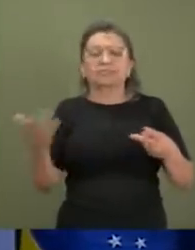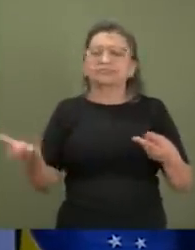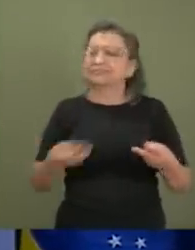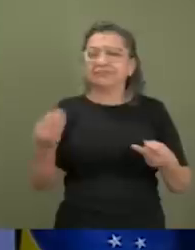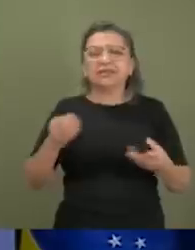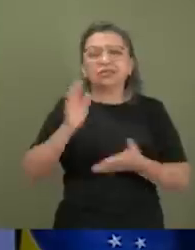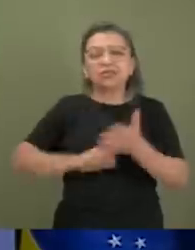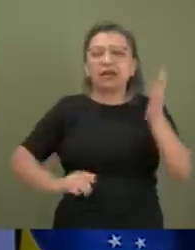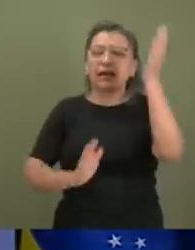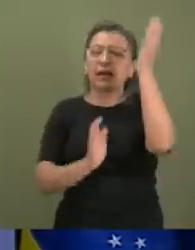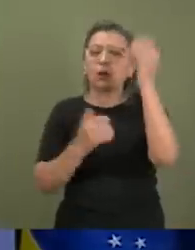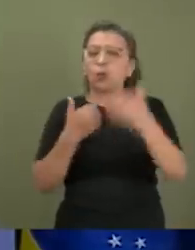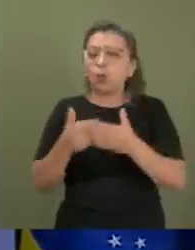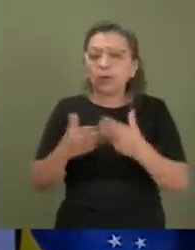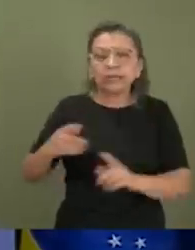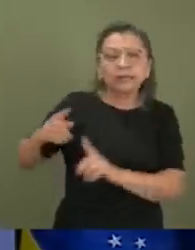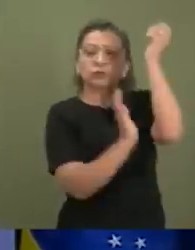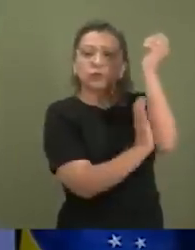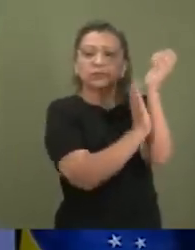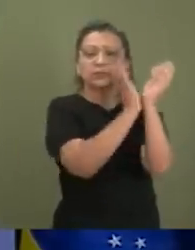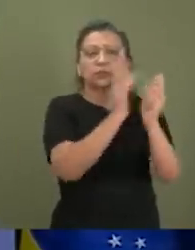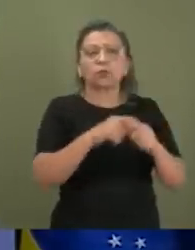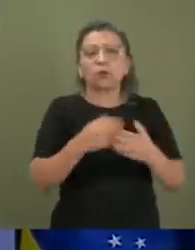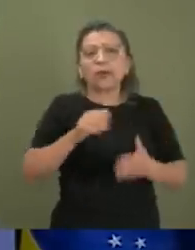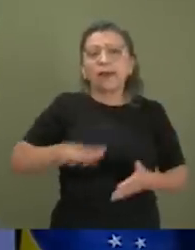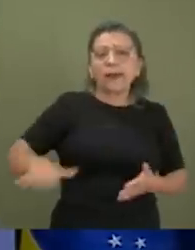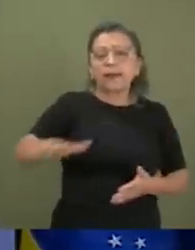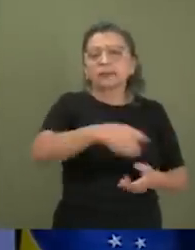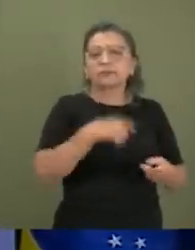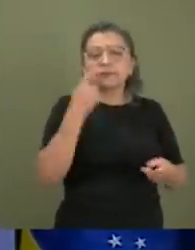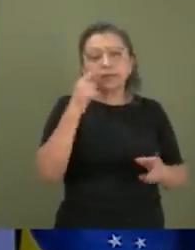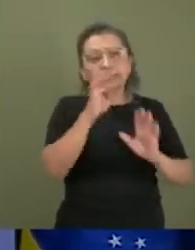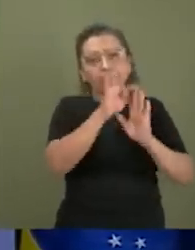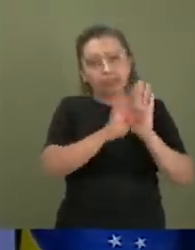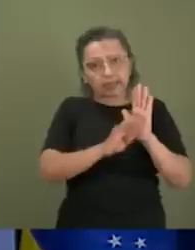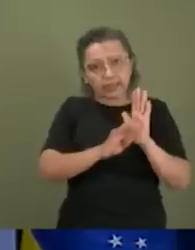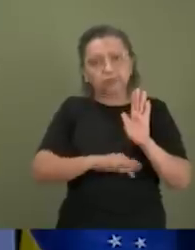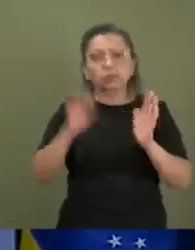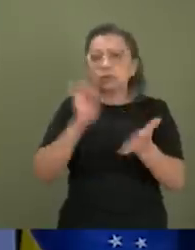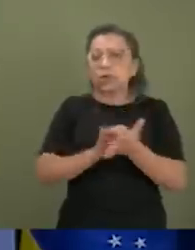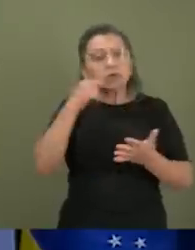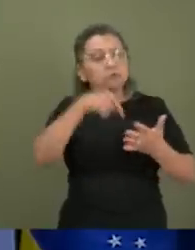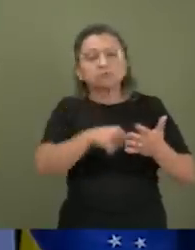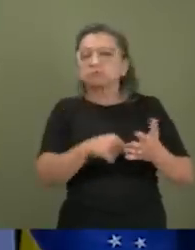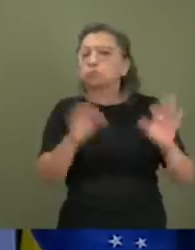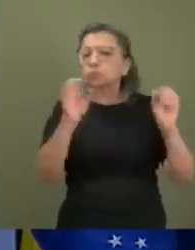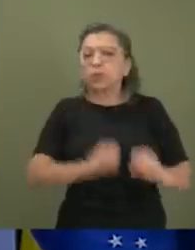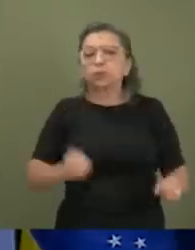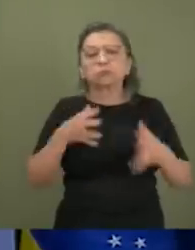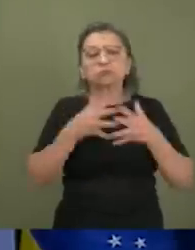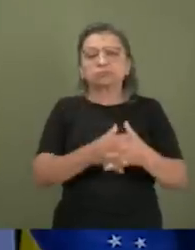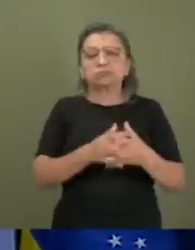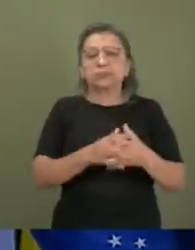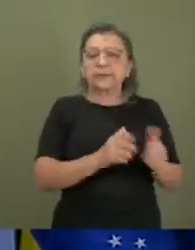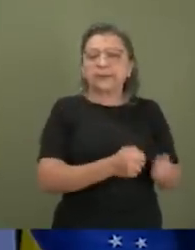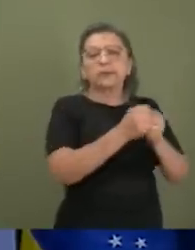Então, você vê escrito na letra do projeto original que nenhum embaraço pode ser colocado ao desenvolvimento de games, seja a nível federal,